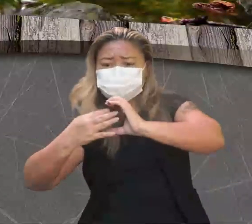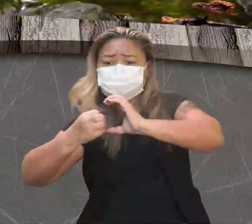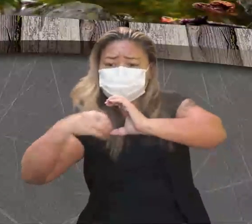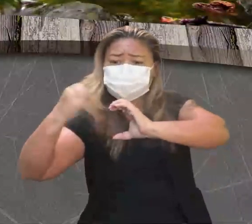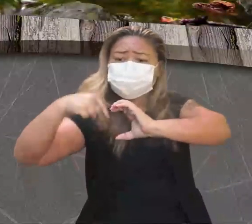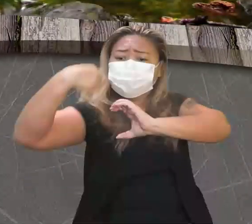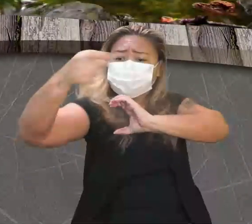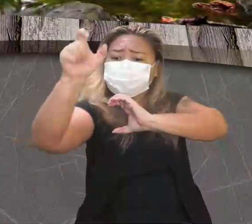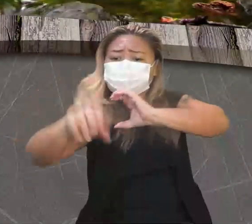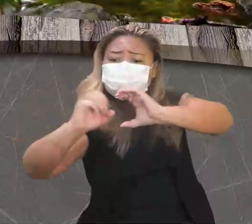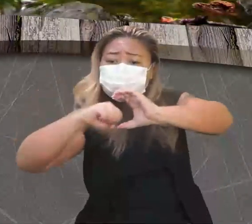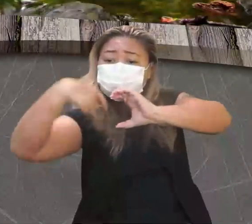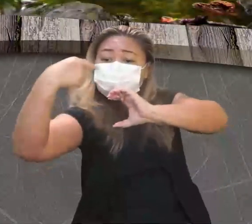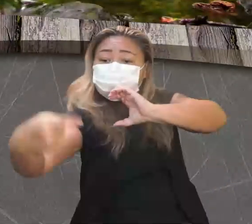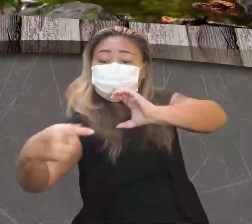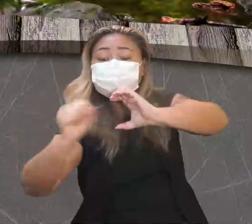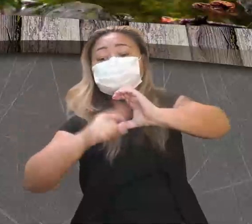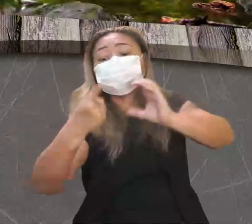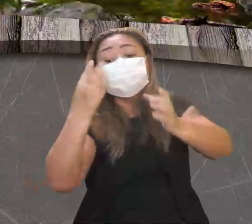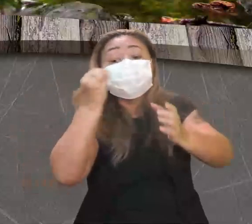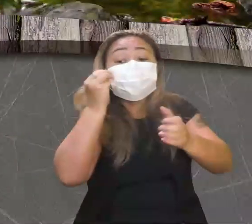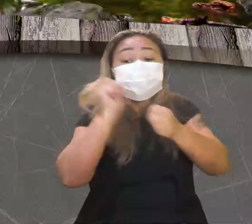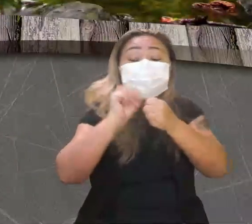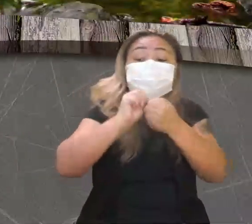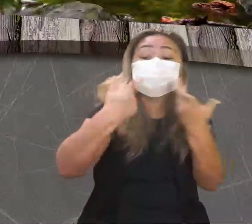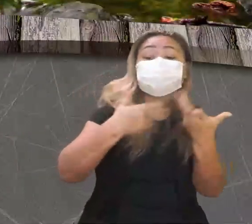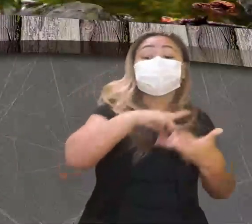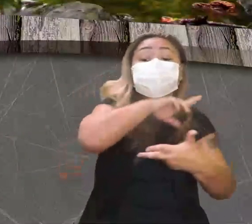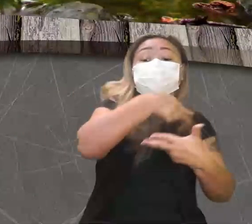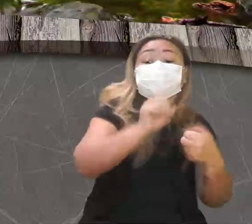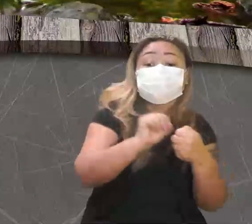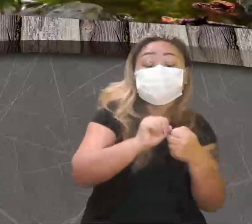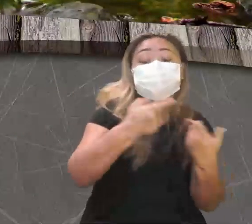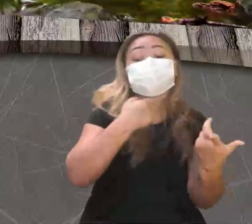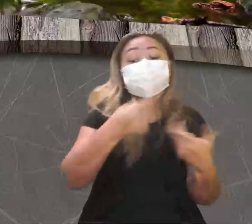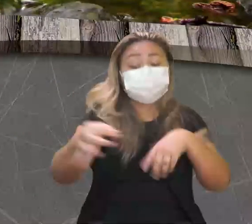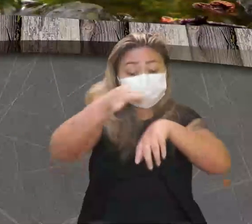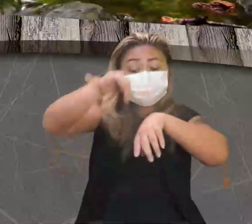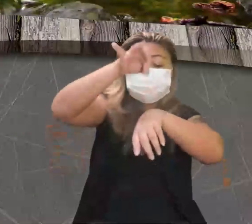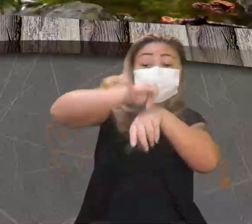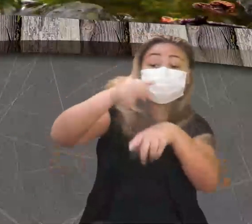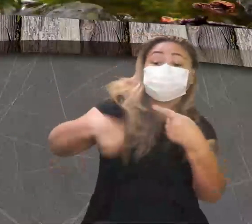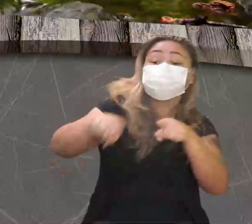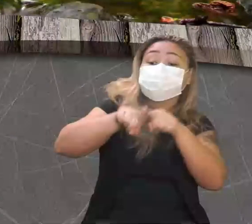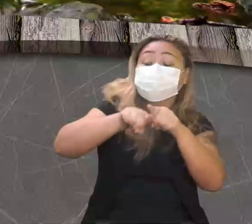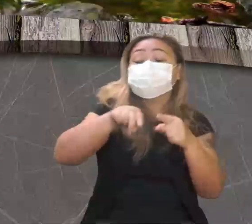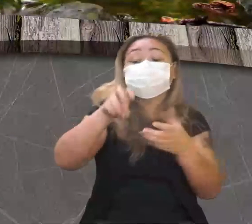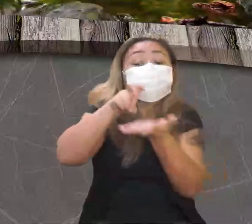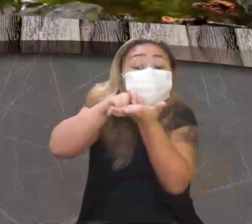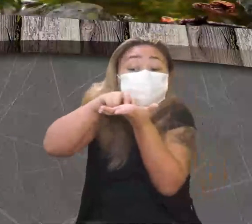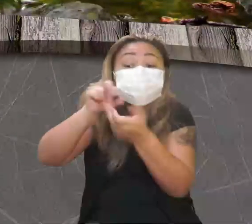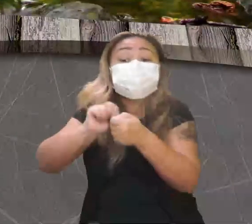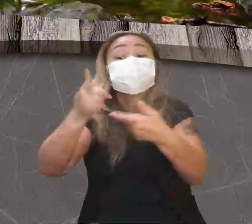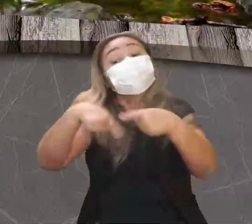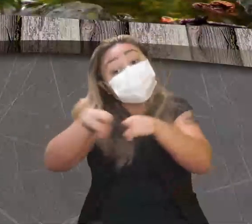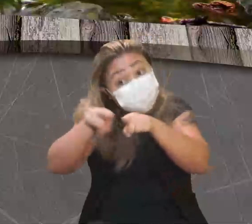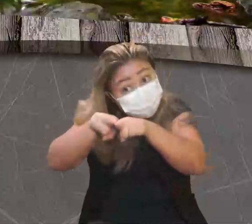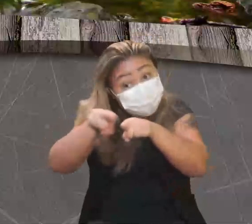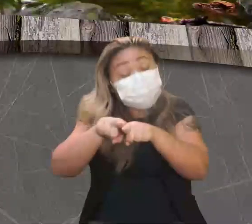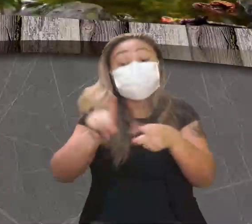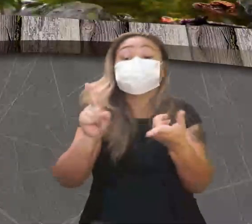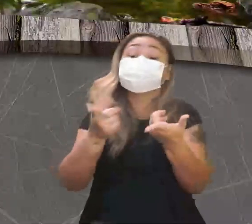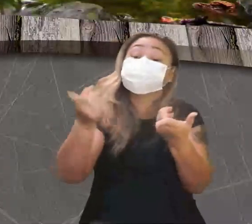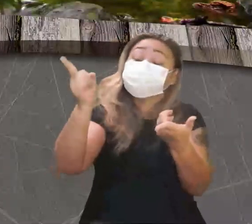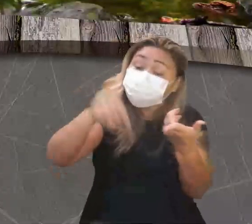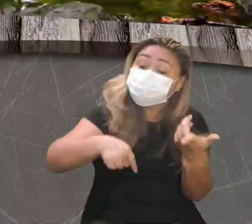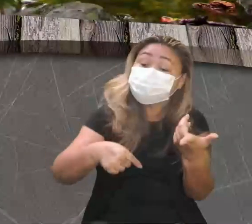características. E aí, eles testavam vários animais, desde roedores até moscas, como a drosófila melanogáster, tá? E